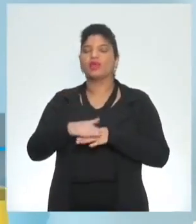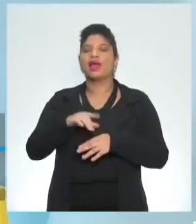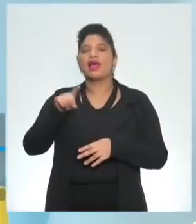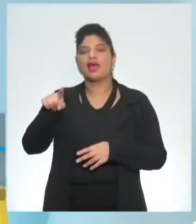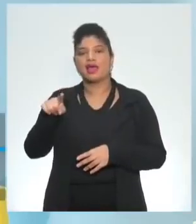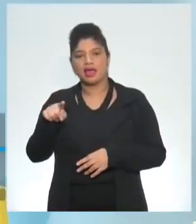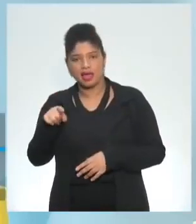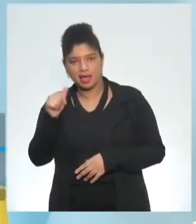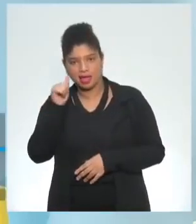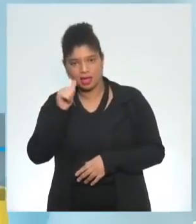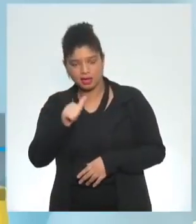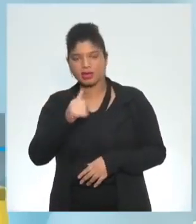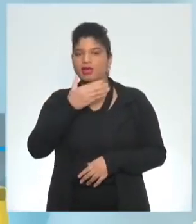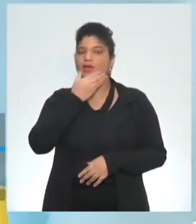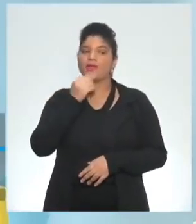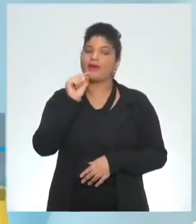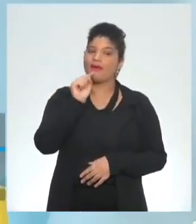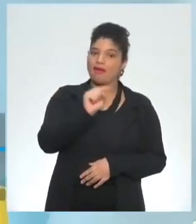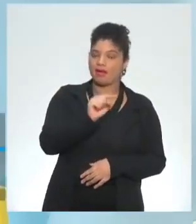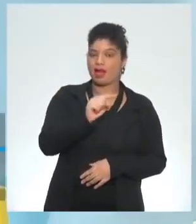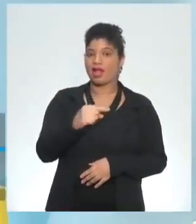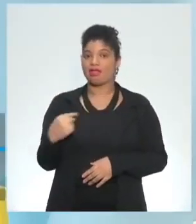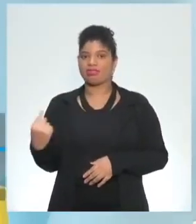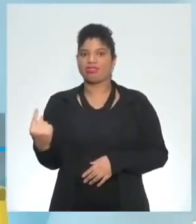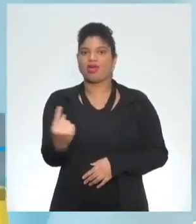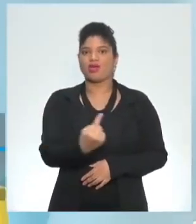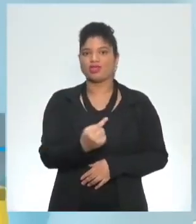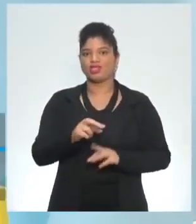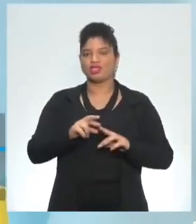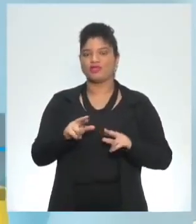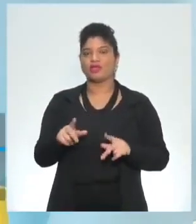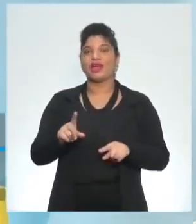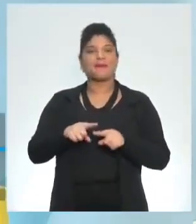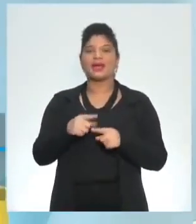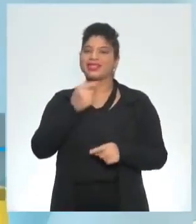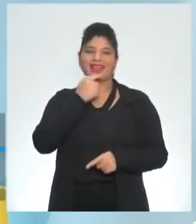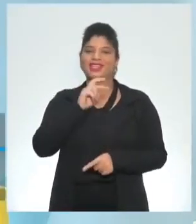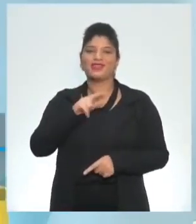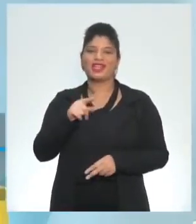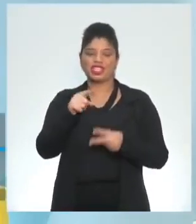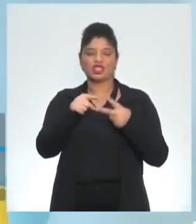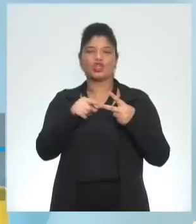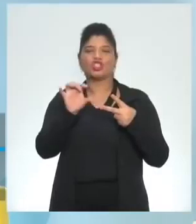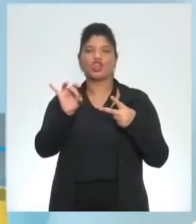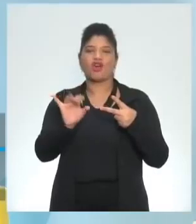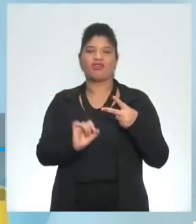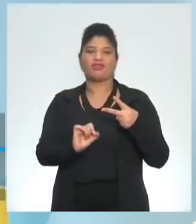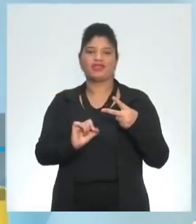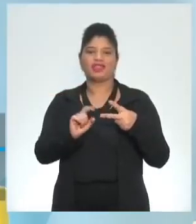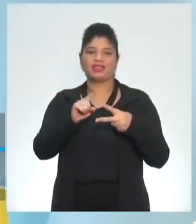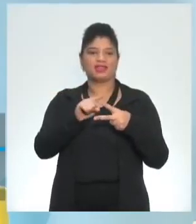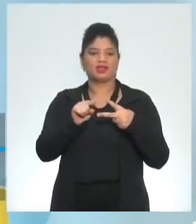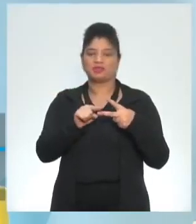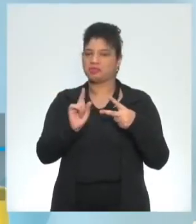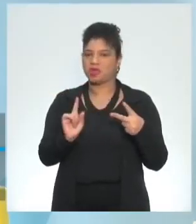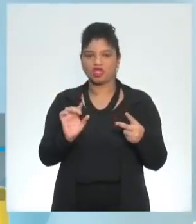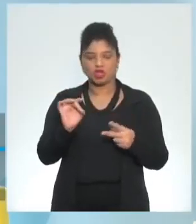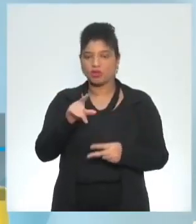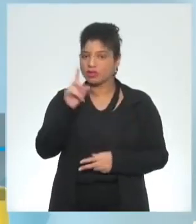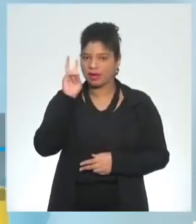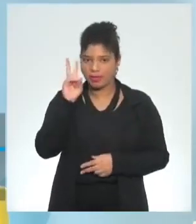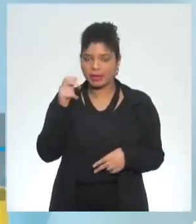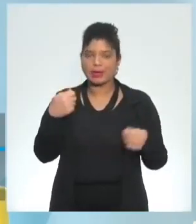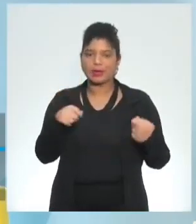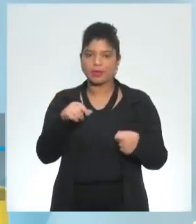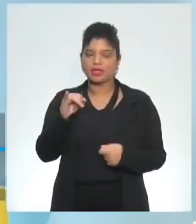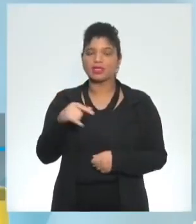dirigem e assim por diante em inglês eu só tenho essas duas variações ou vai ser direct ou vai ser directs é isso que você tem que lembrar quando a